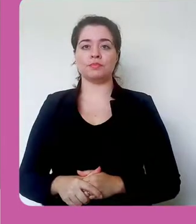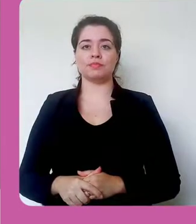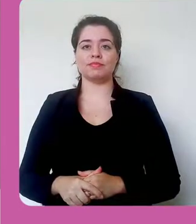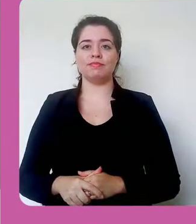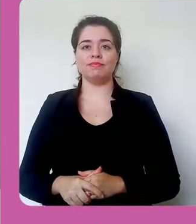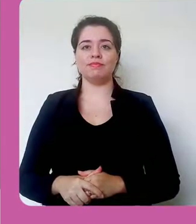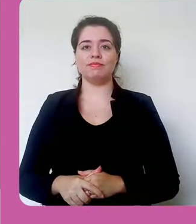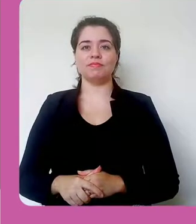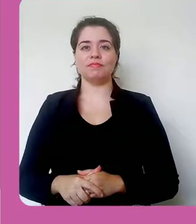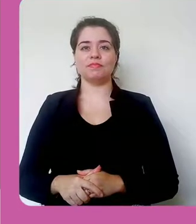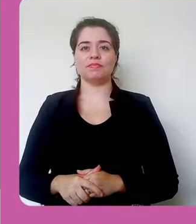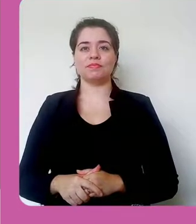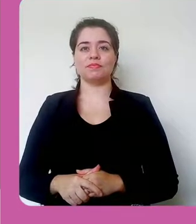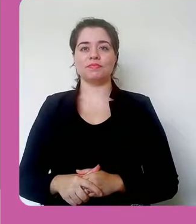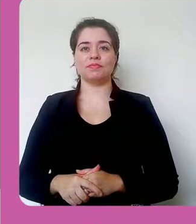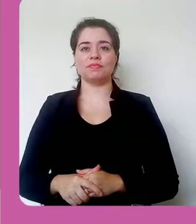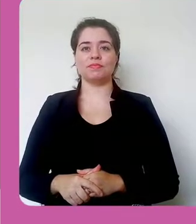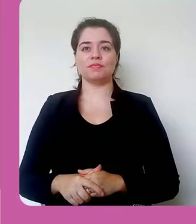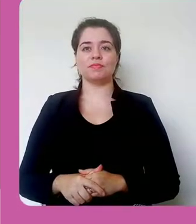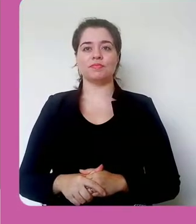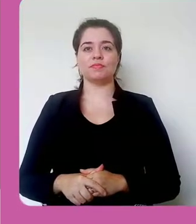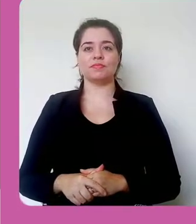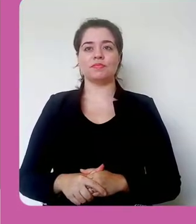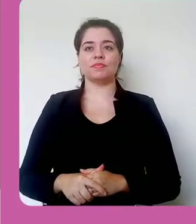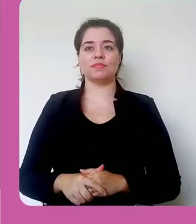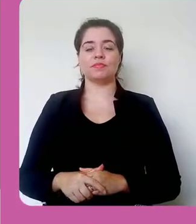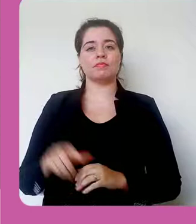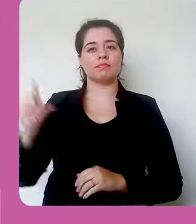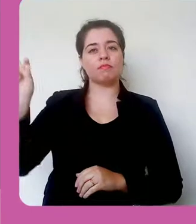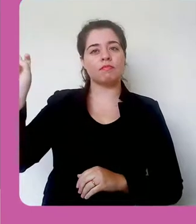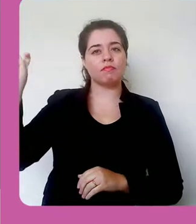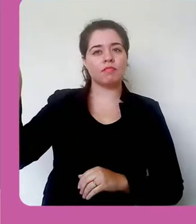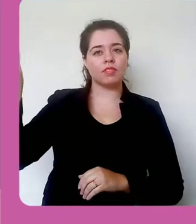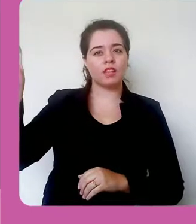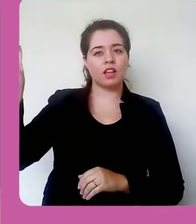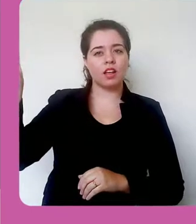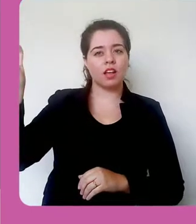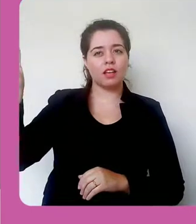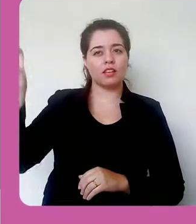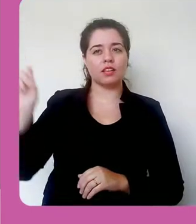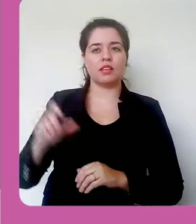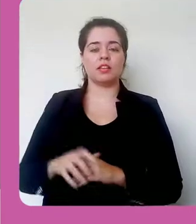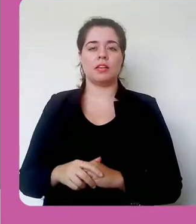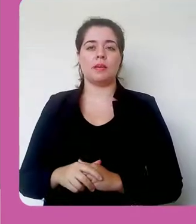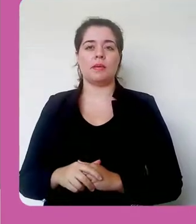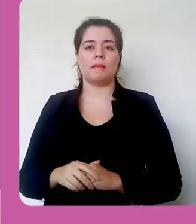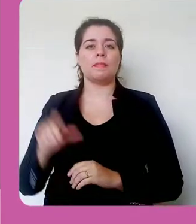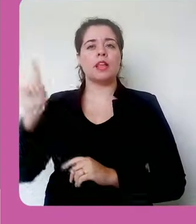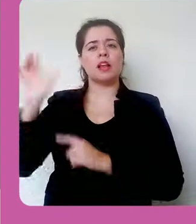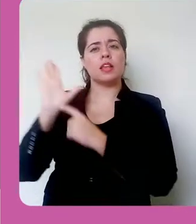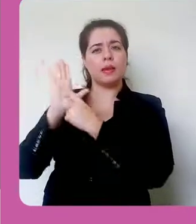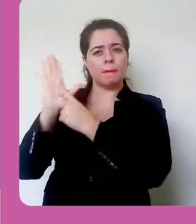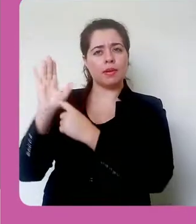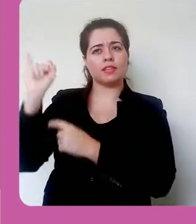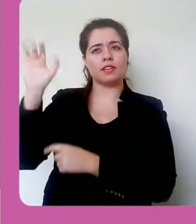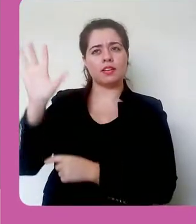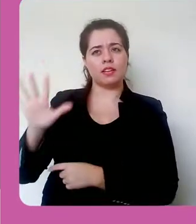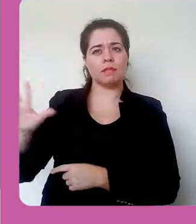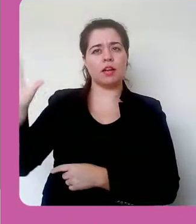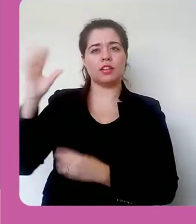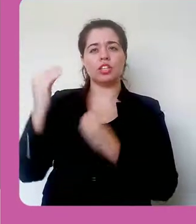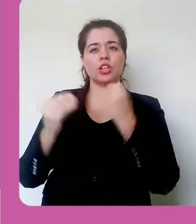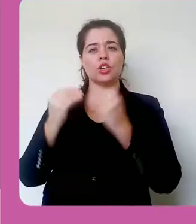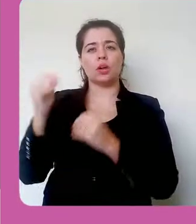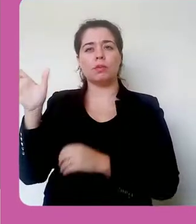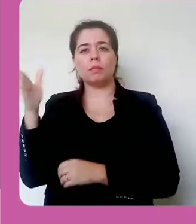as imagens de navegação que a gente marcou. Do lado esquerdo,